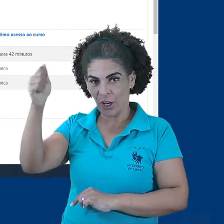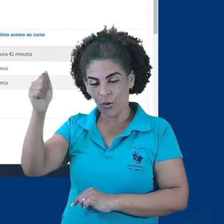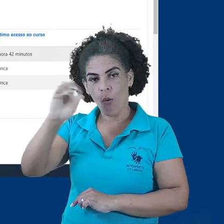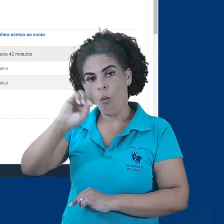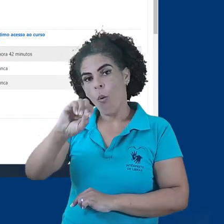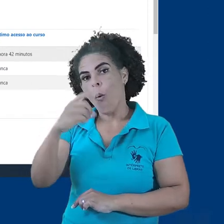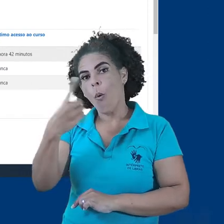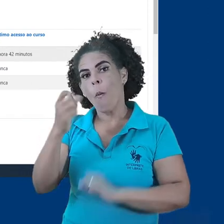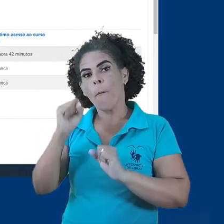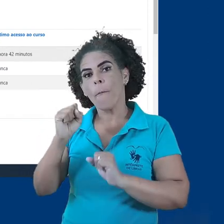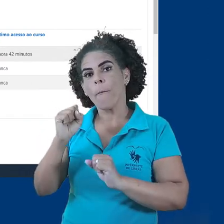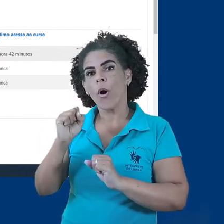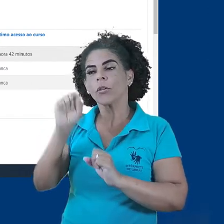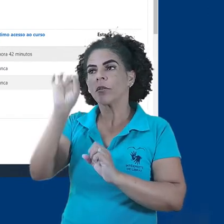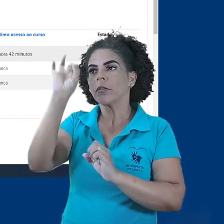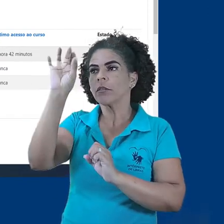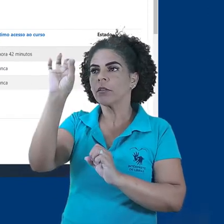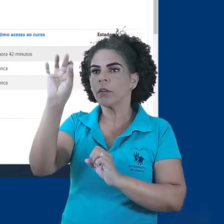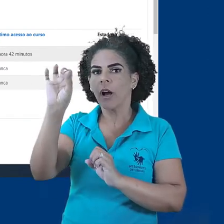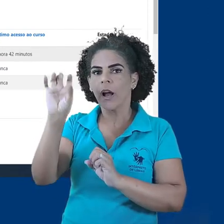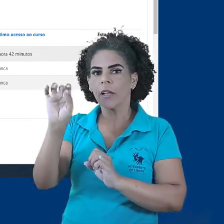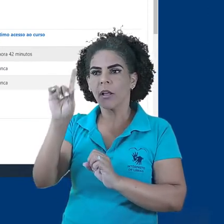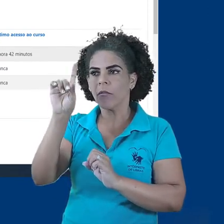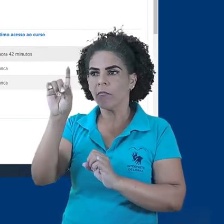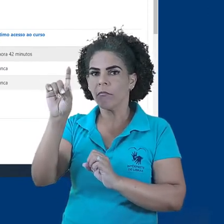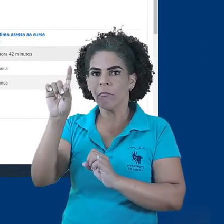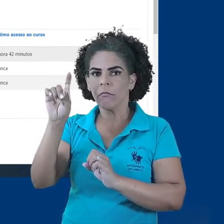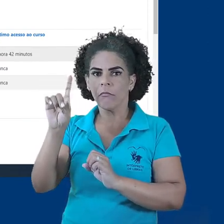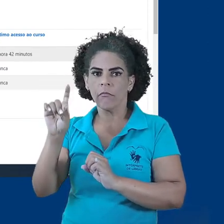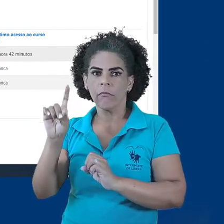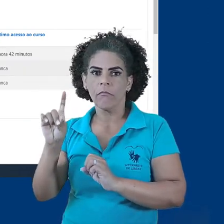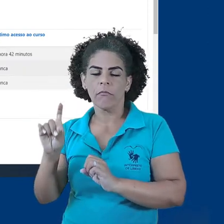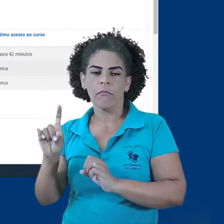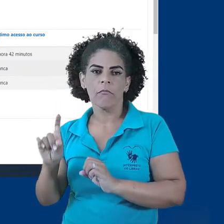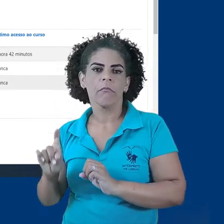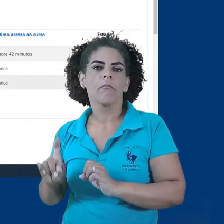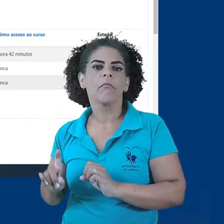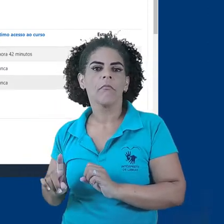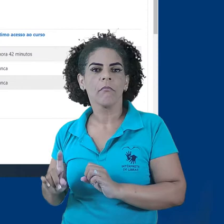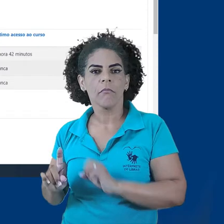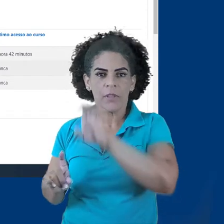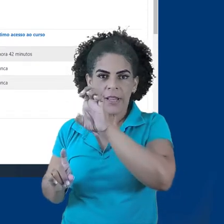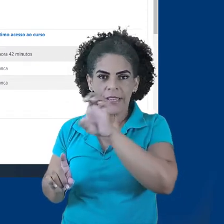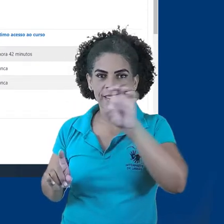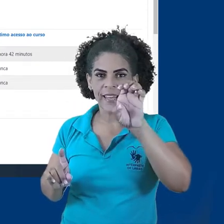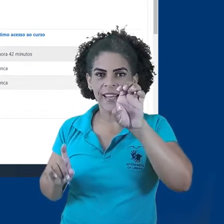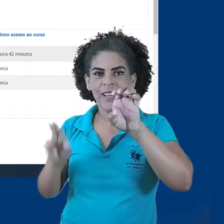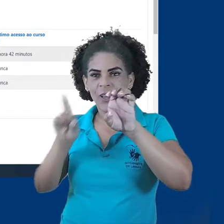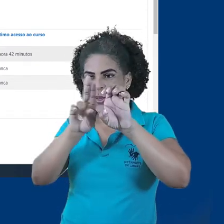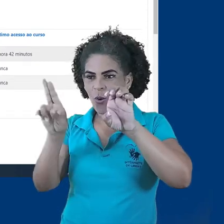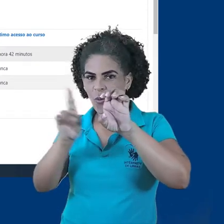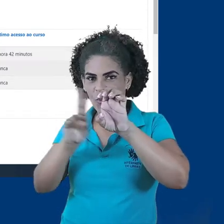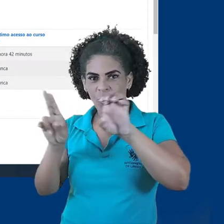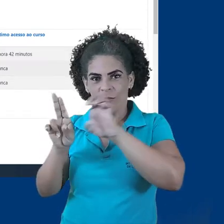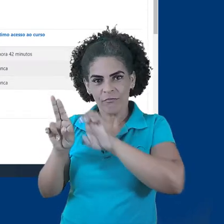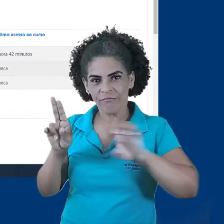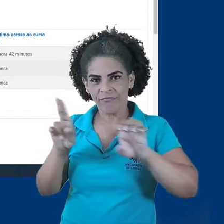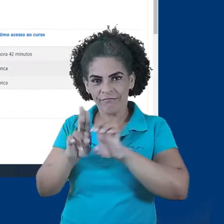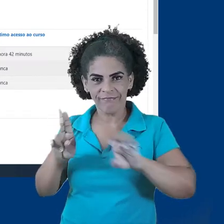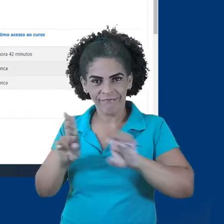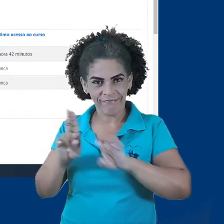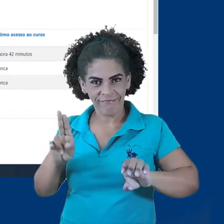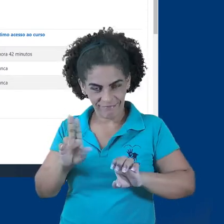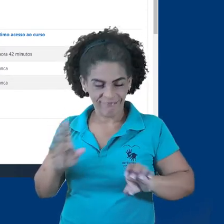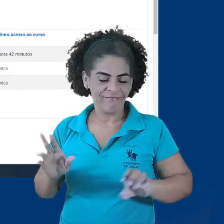usuários. Ou posso selecioná-los individualmente. Nas caixas de seleção, à esquerda dos nomes